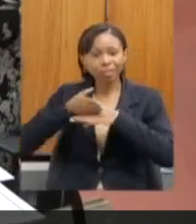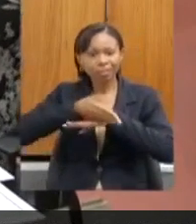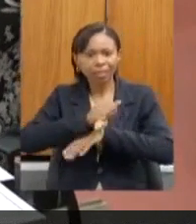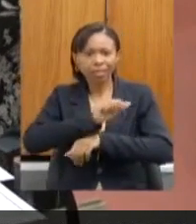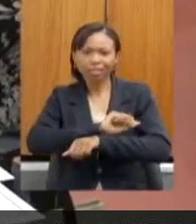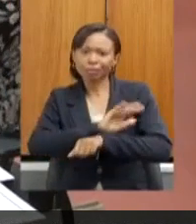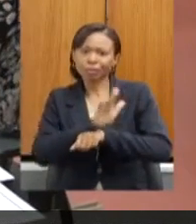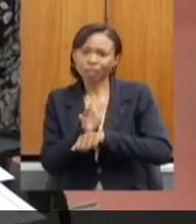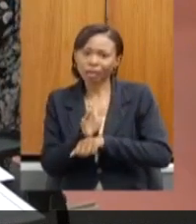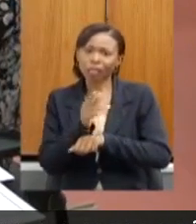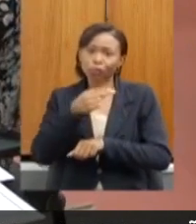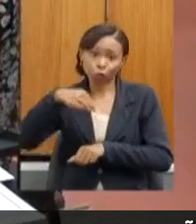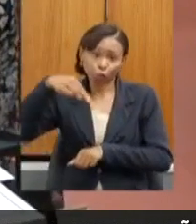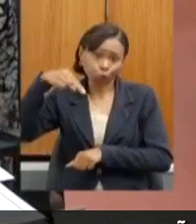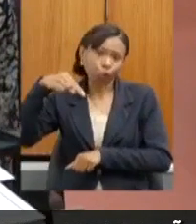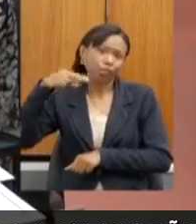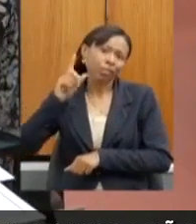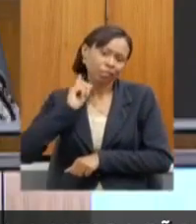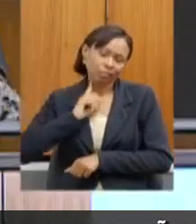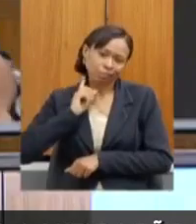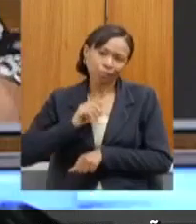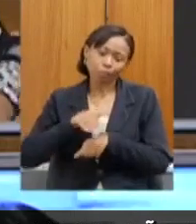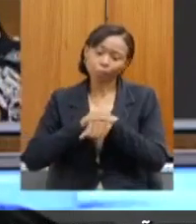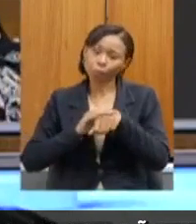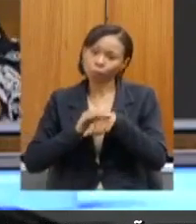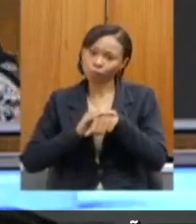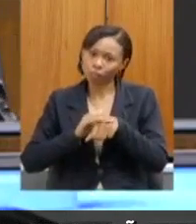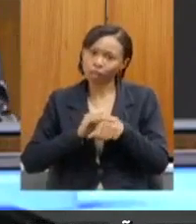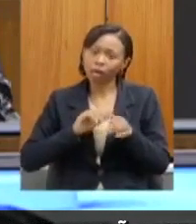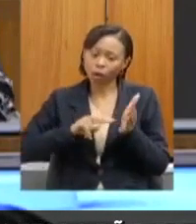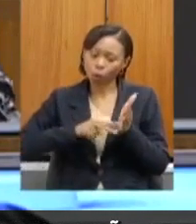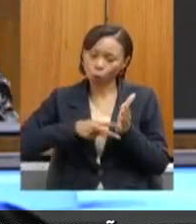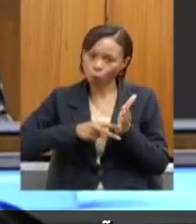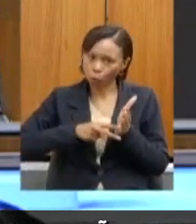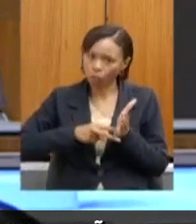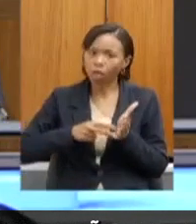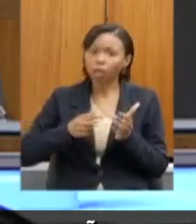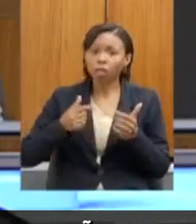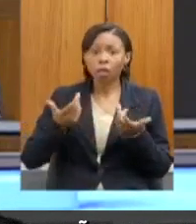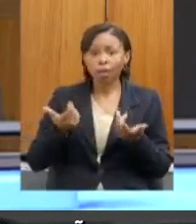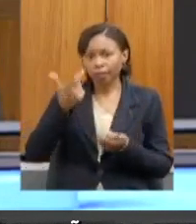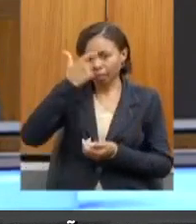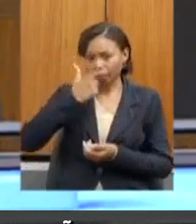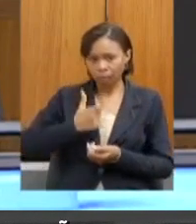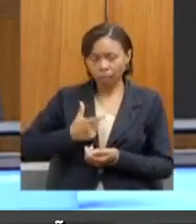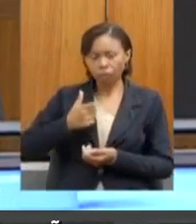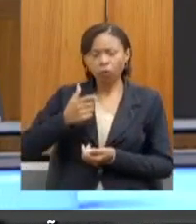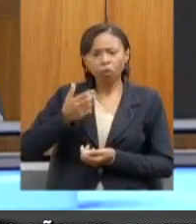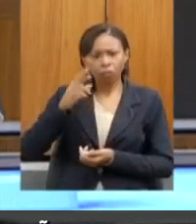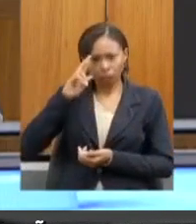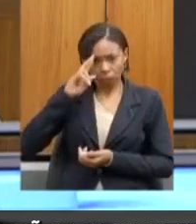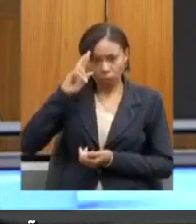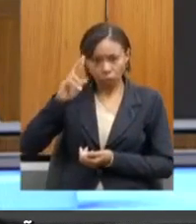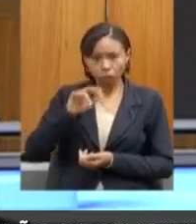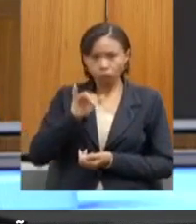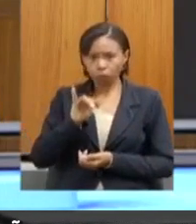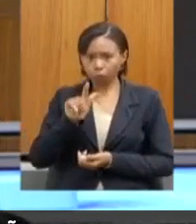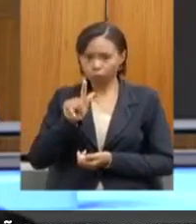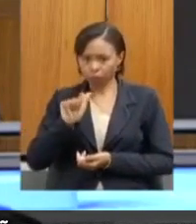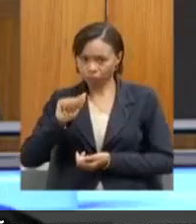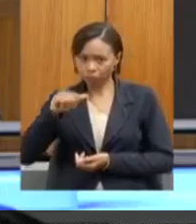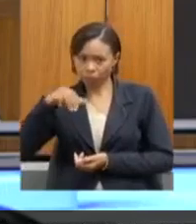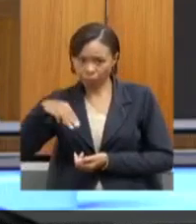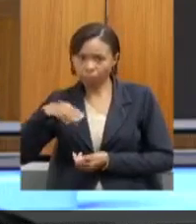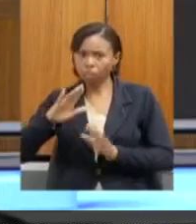ao Norte de Minas, conversar com os sindicatos. Enquanto diretor-geral do IGAM, eu já tive a oportunidade de ter um